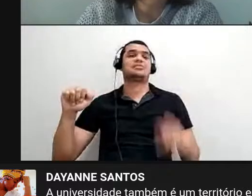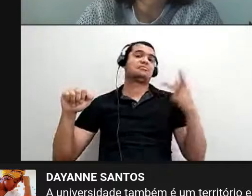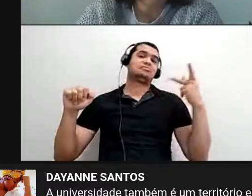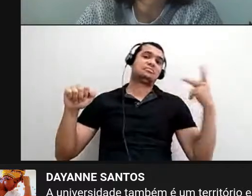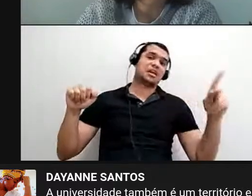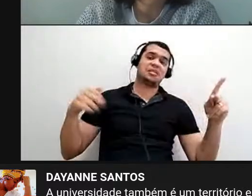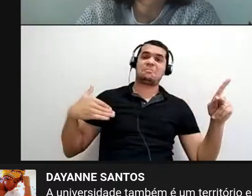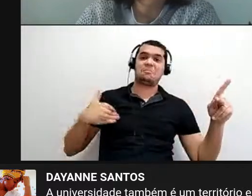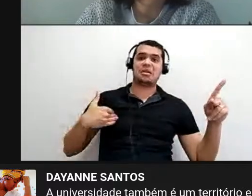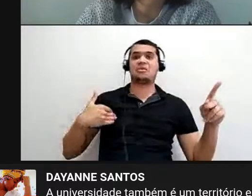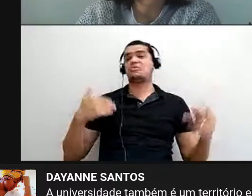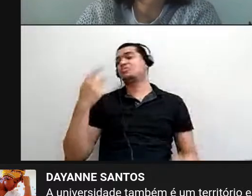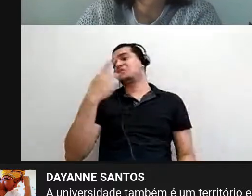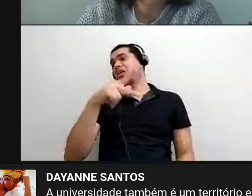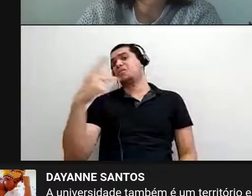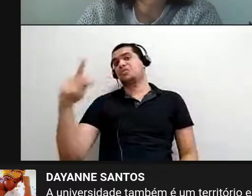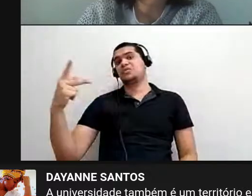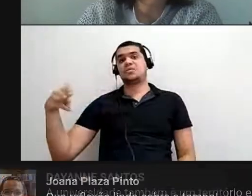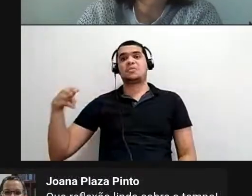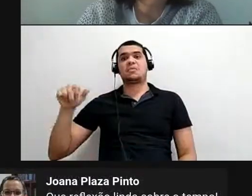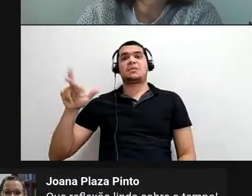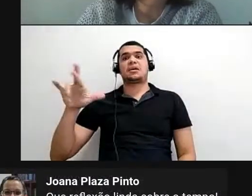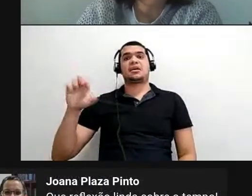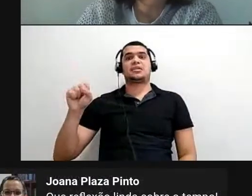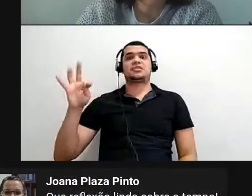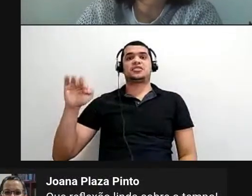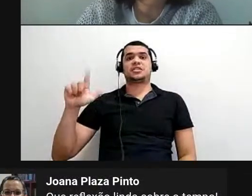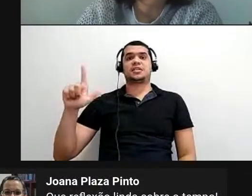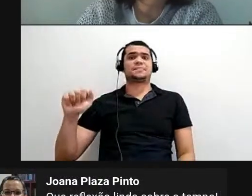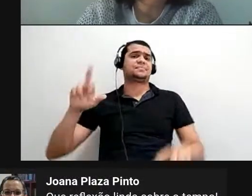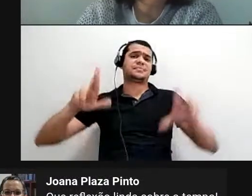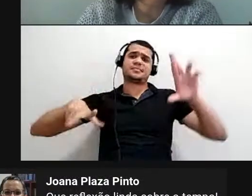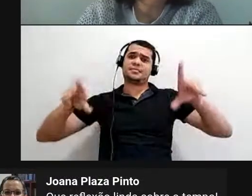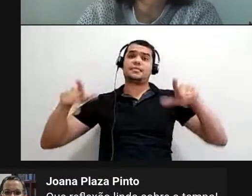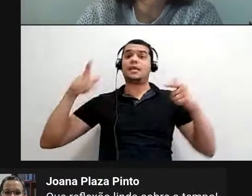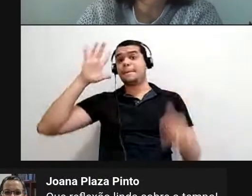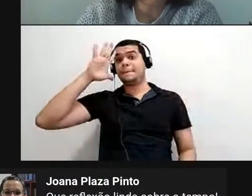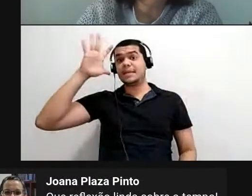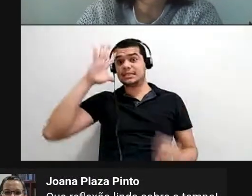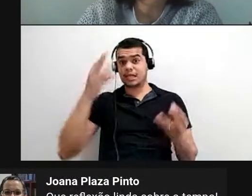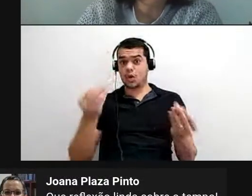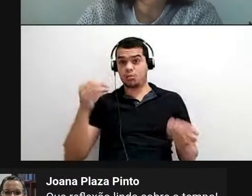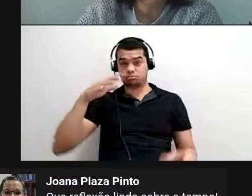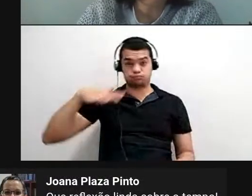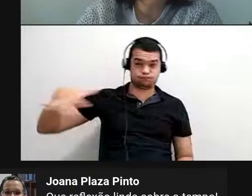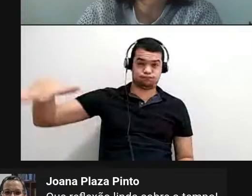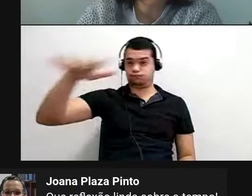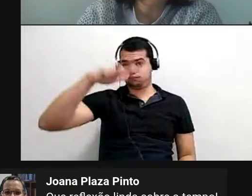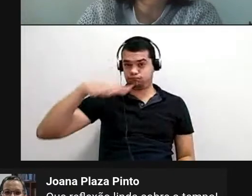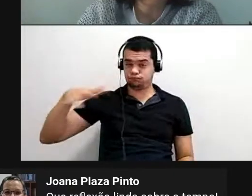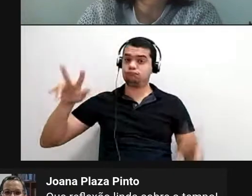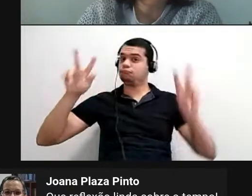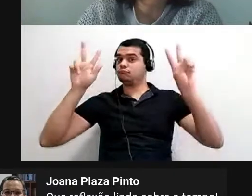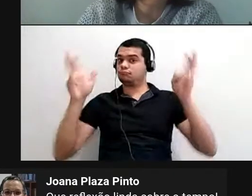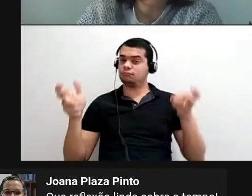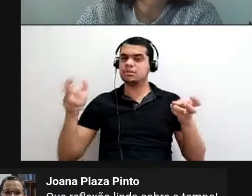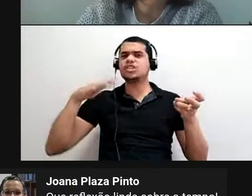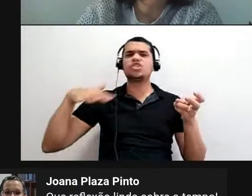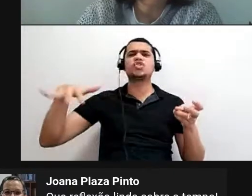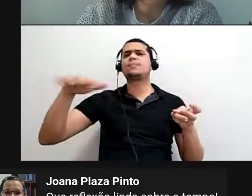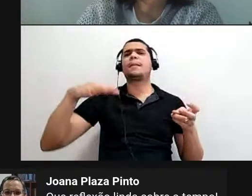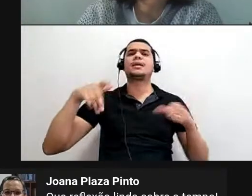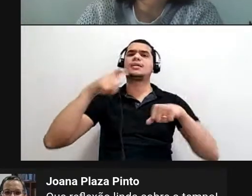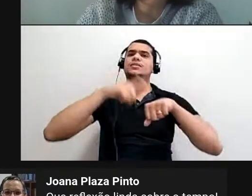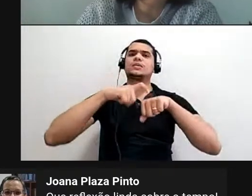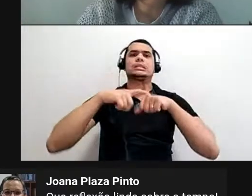tempo e o espaço do seu povo, Maristela. Então, para você pensar numa coisa genérica em relação ao espaço-tempo, é complicado,